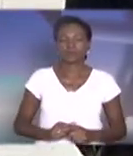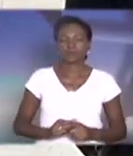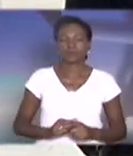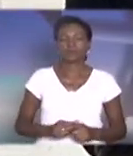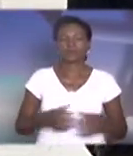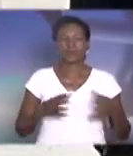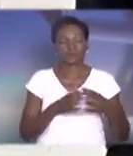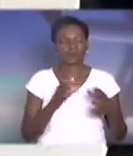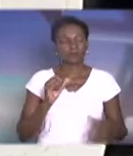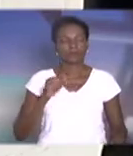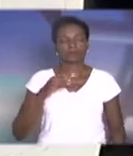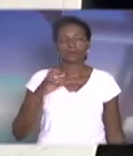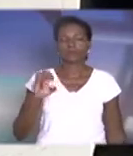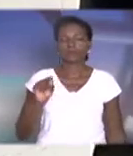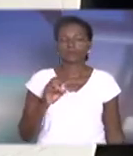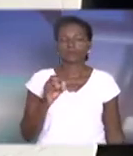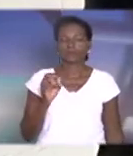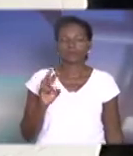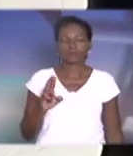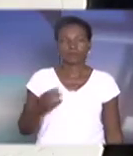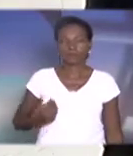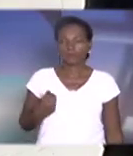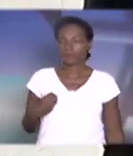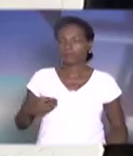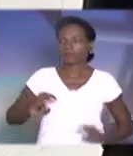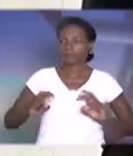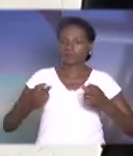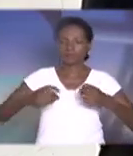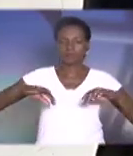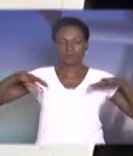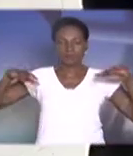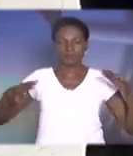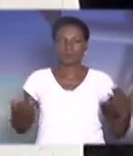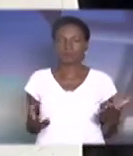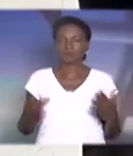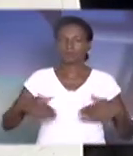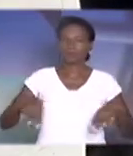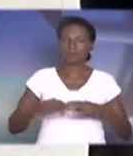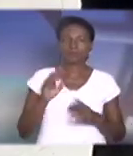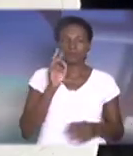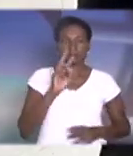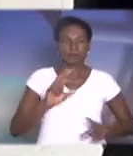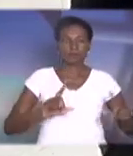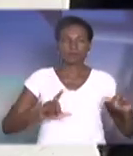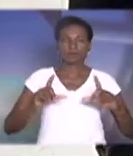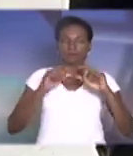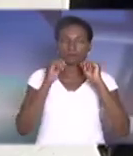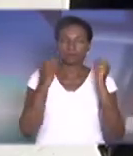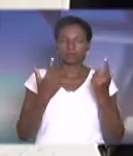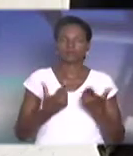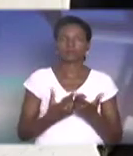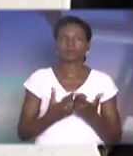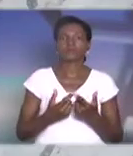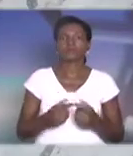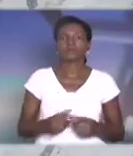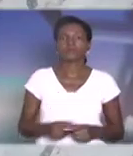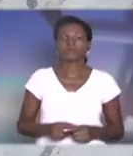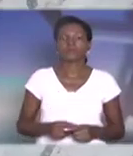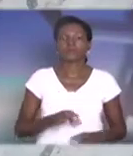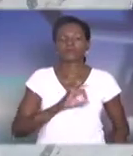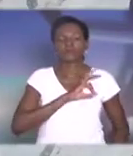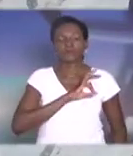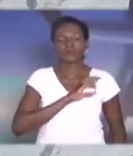assessores que se encontram aqui no plenário, a todos que nos assistem pela TV Assembleia, policiais